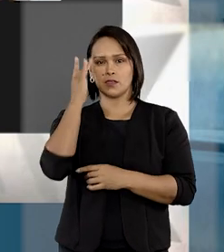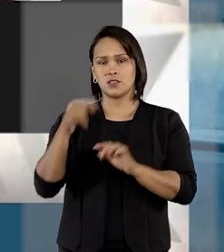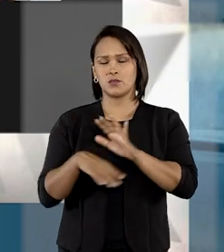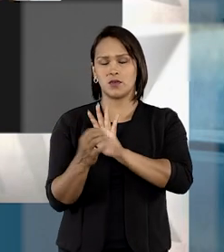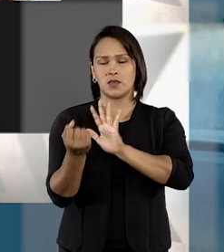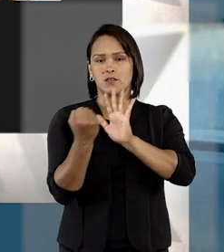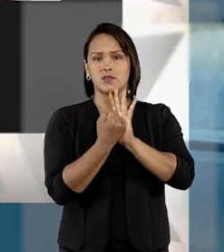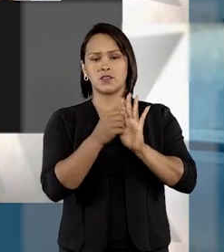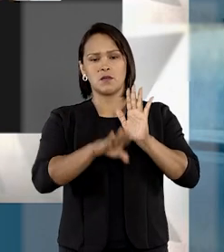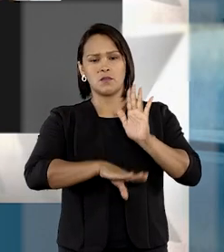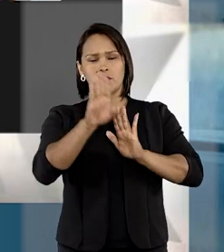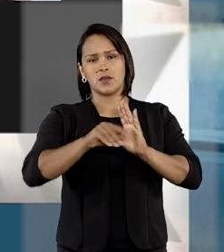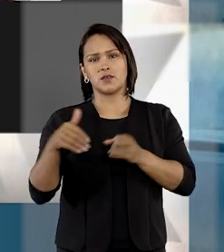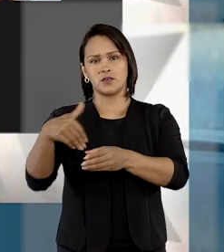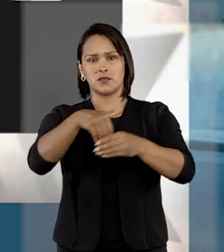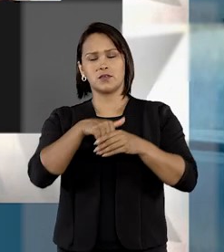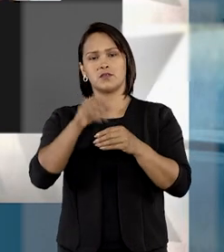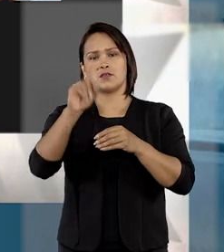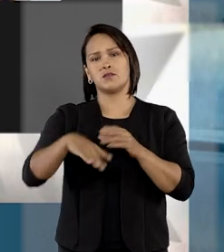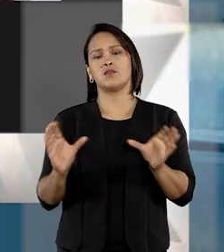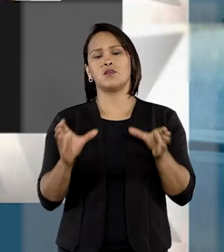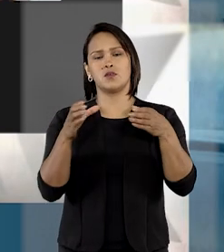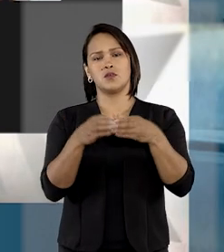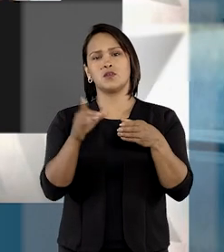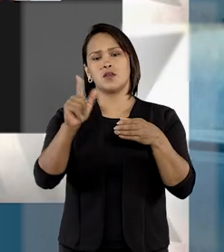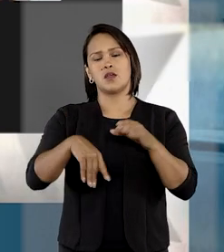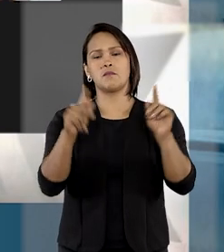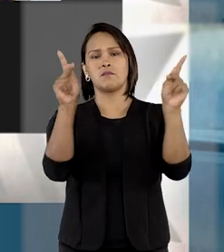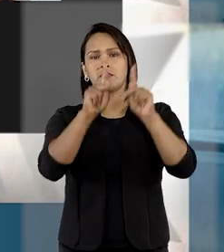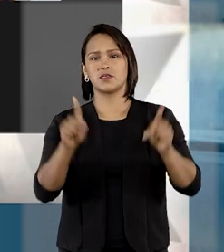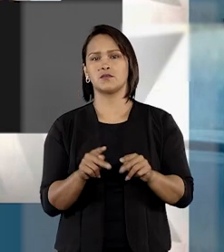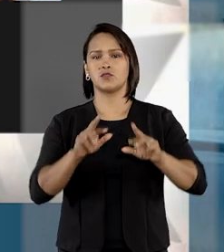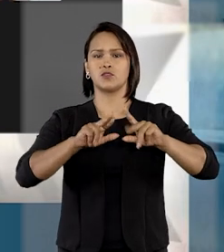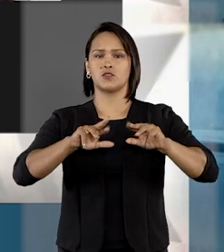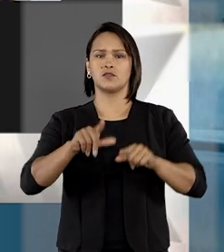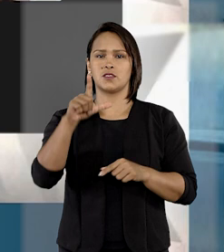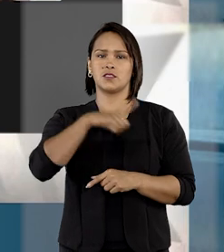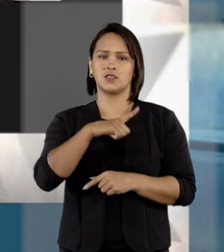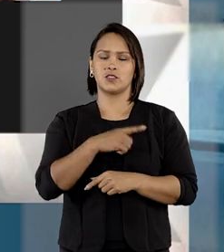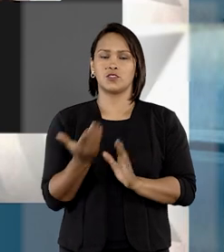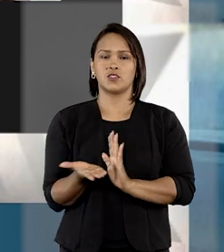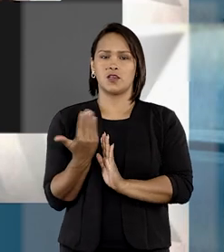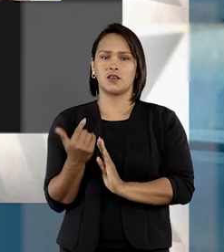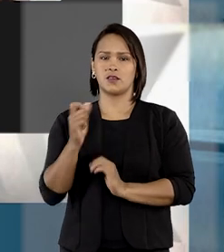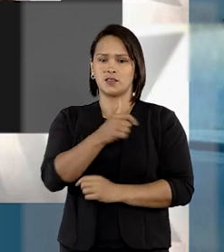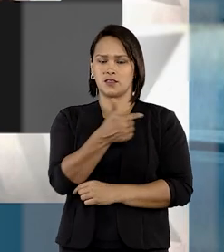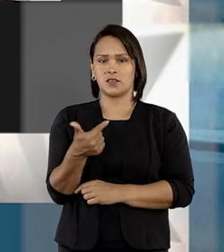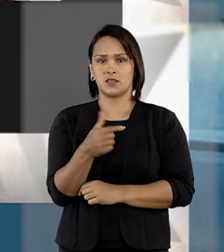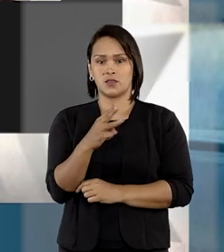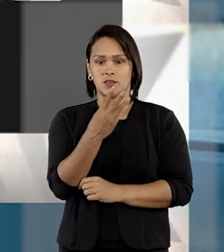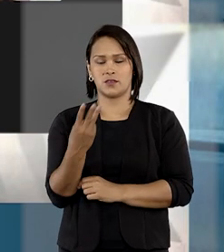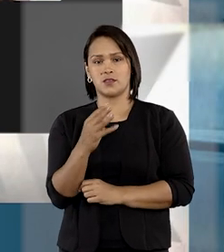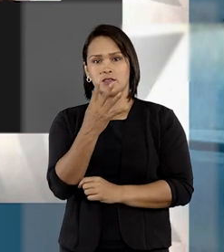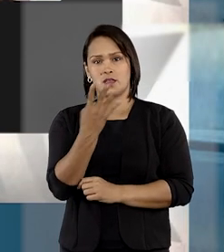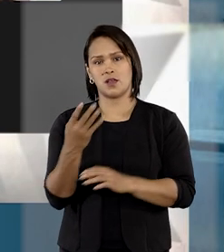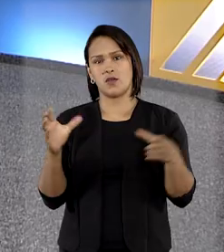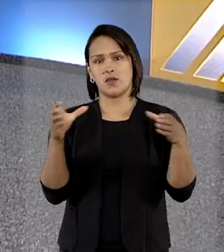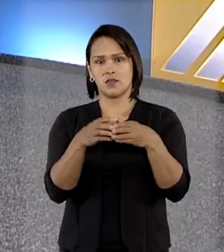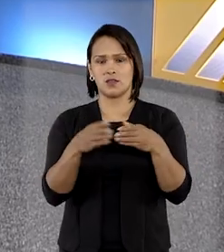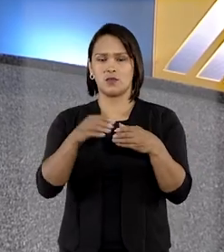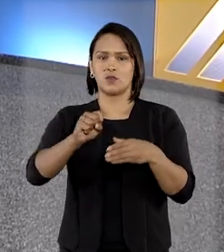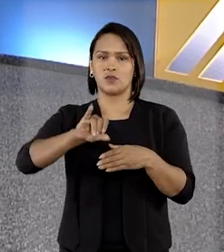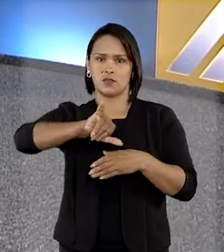votos, o colegiado pacificou as divergências existentes no âmbito da segunda, da terceira e da quarta turmas do STJ.